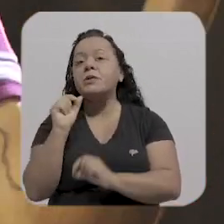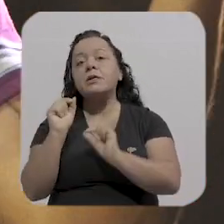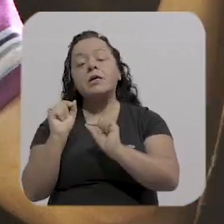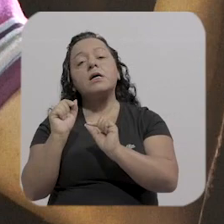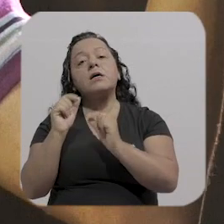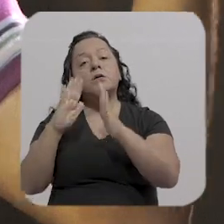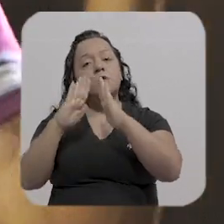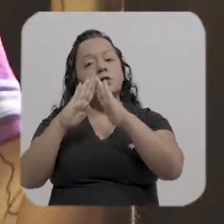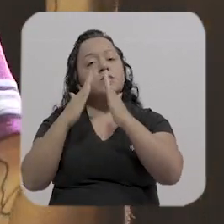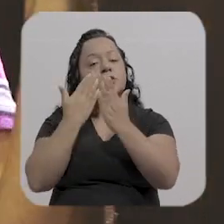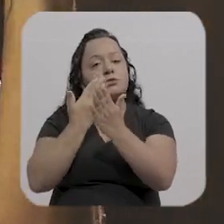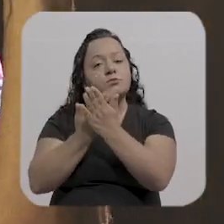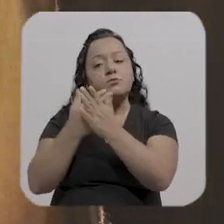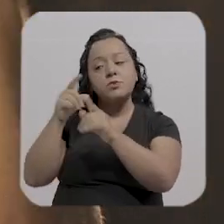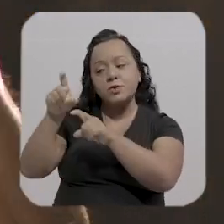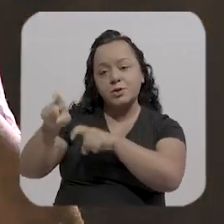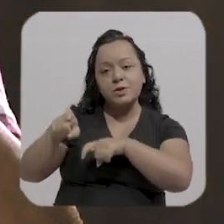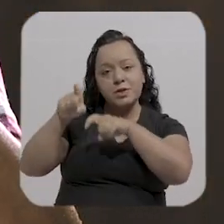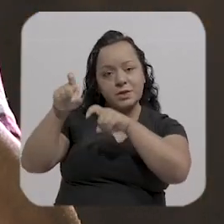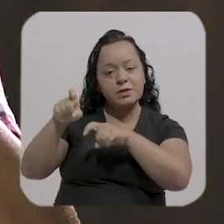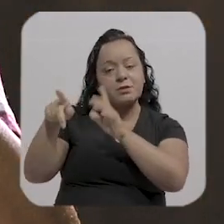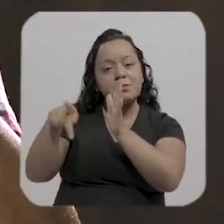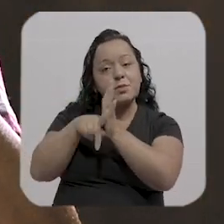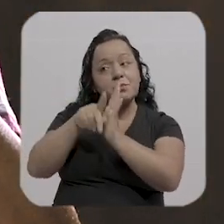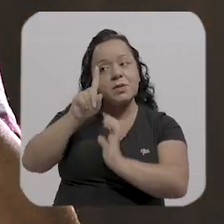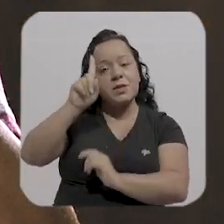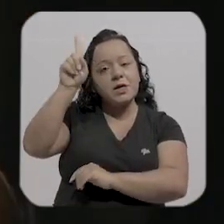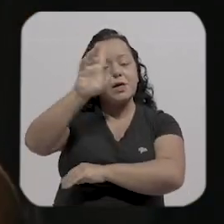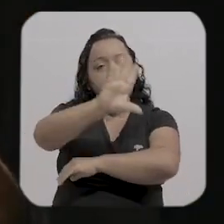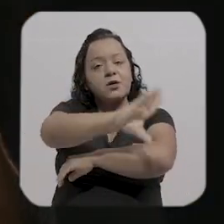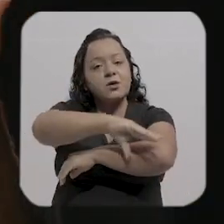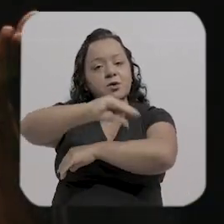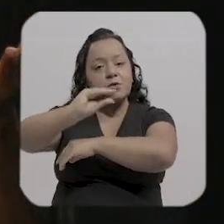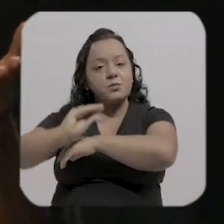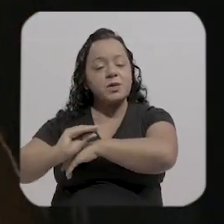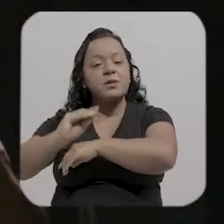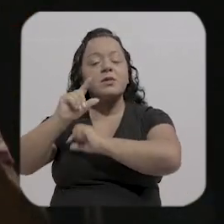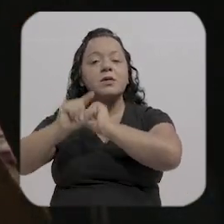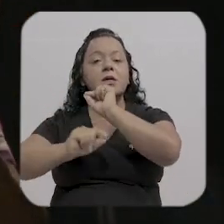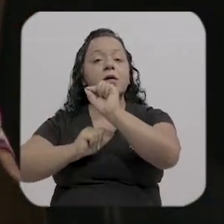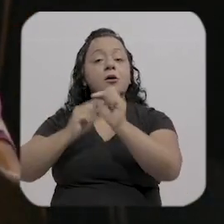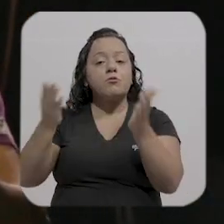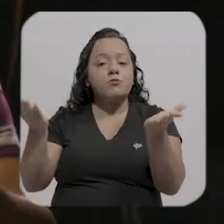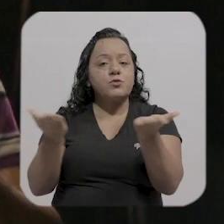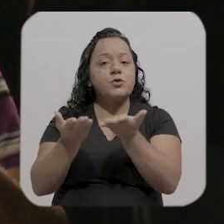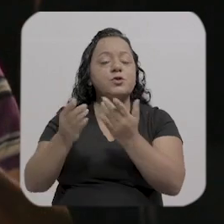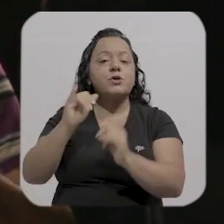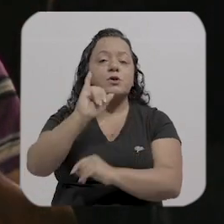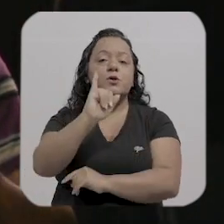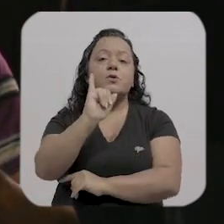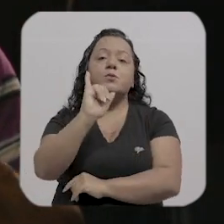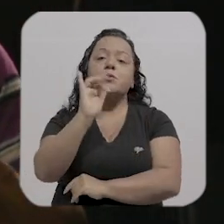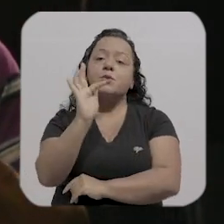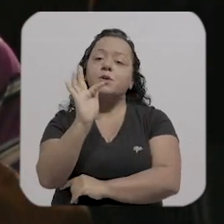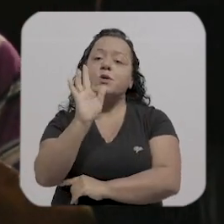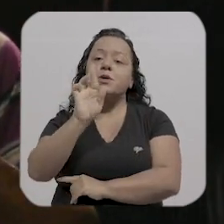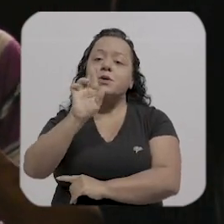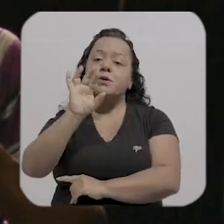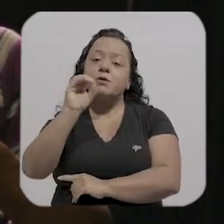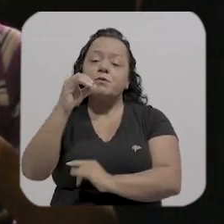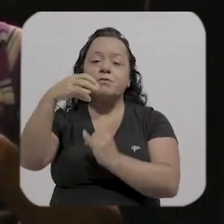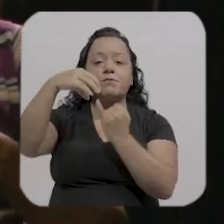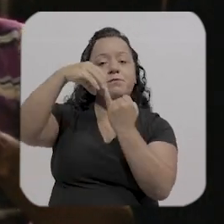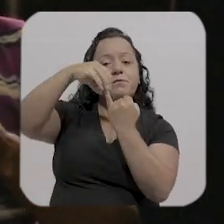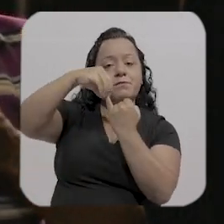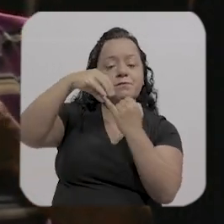era a escola agrícola de um maitá né que hoje é o IFRO aí lá eu conheci foi foi o lugar onde eu escrevi o meu primeiro